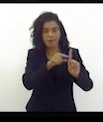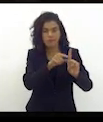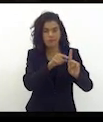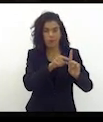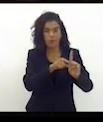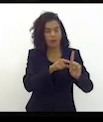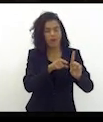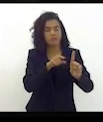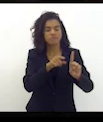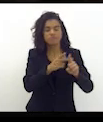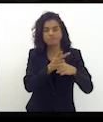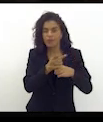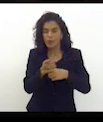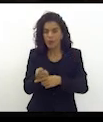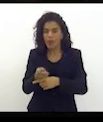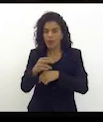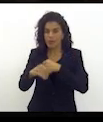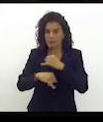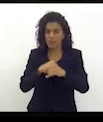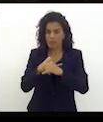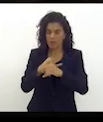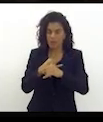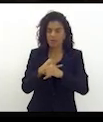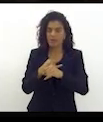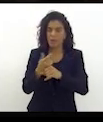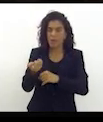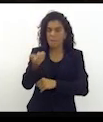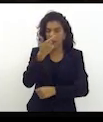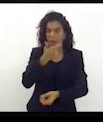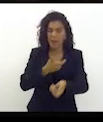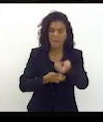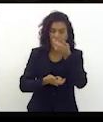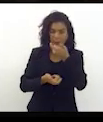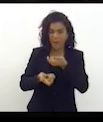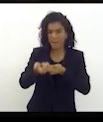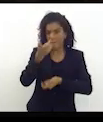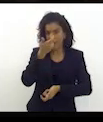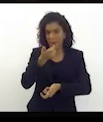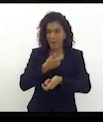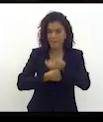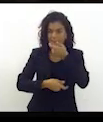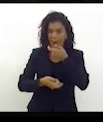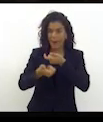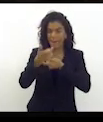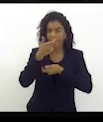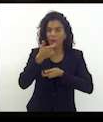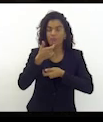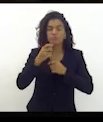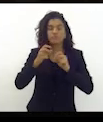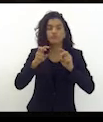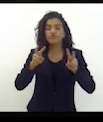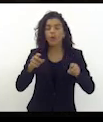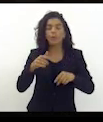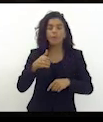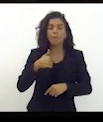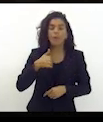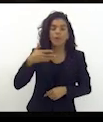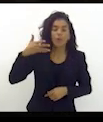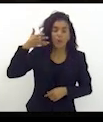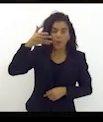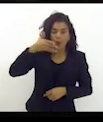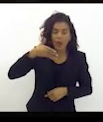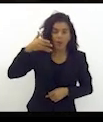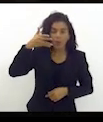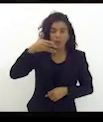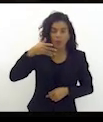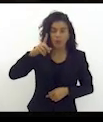e atacou-me no que se refere aos meus posicionamentos em relação ao